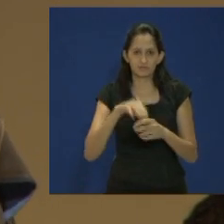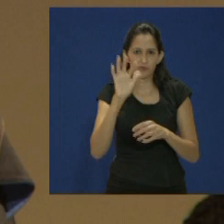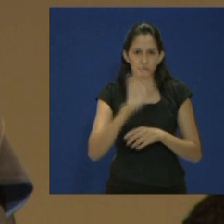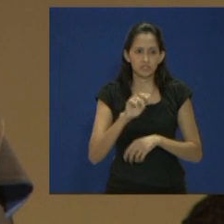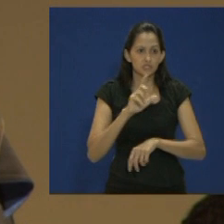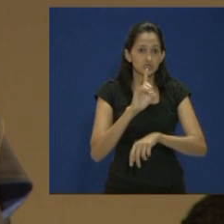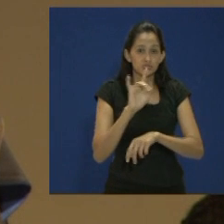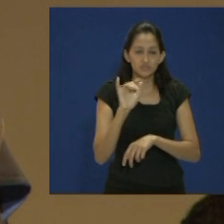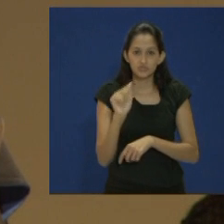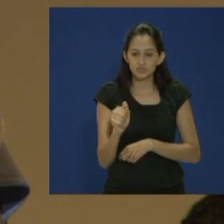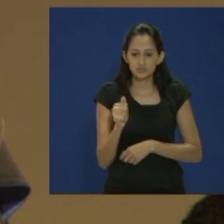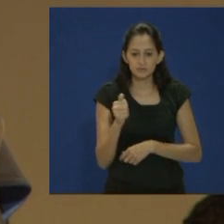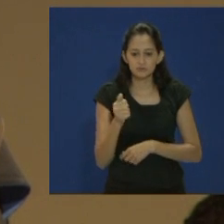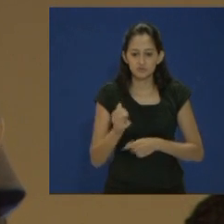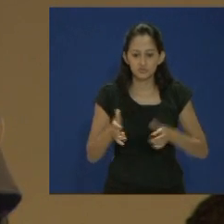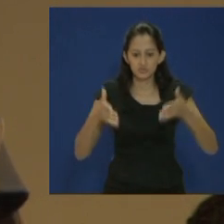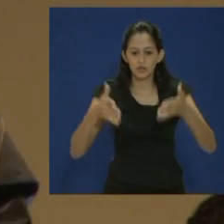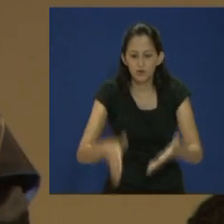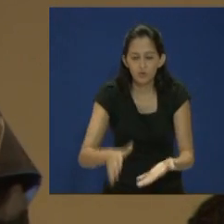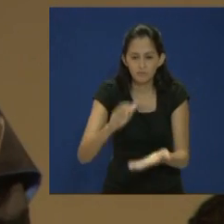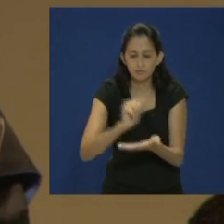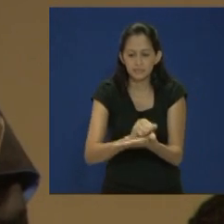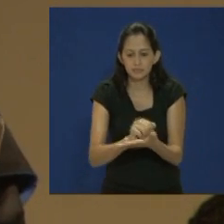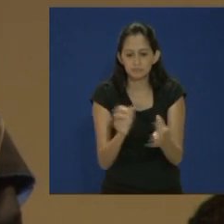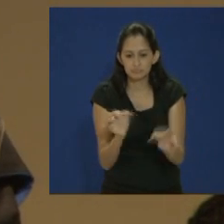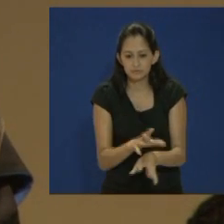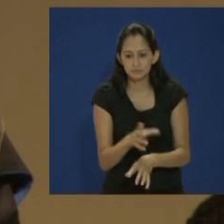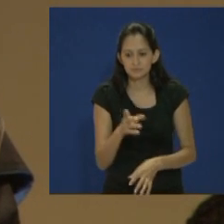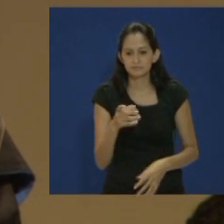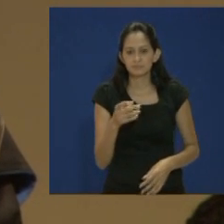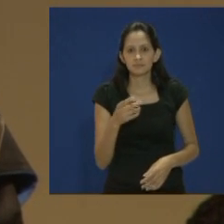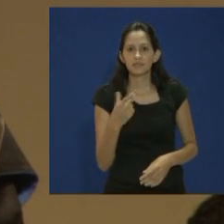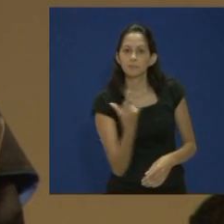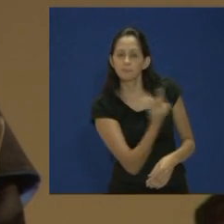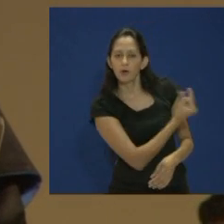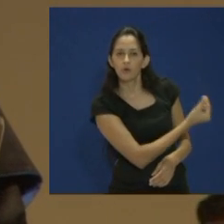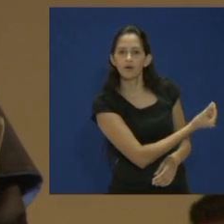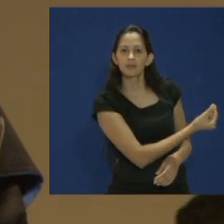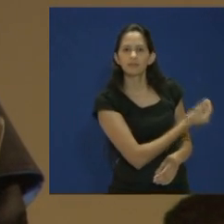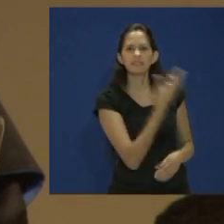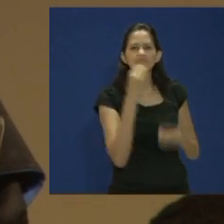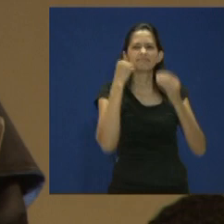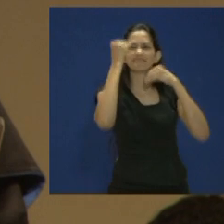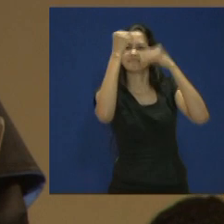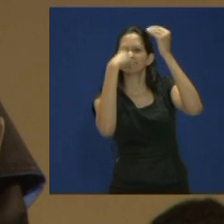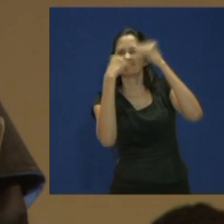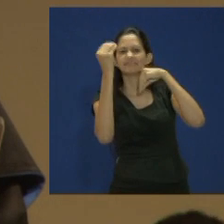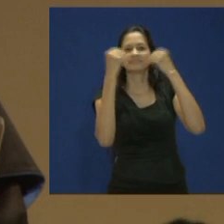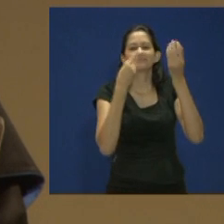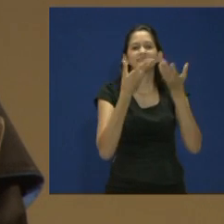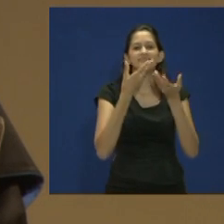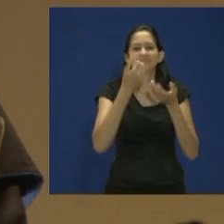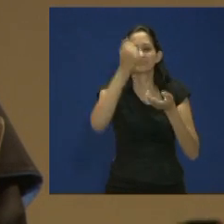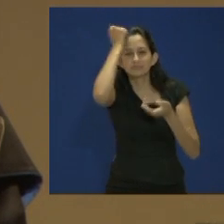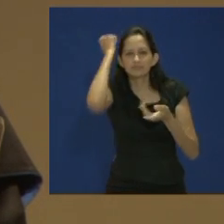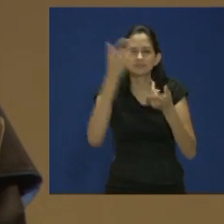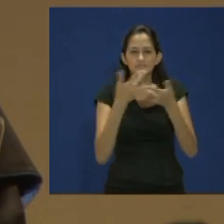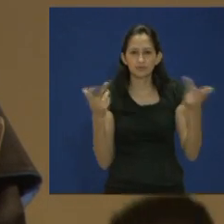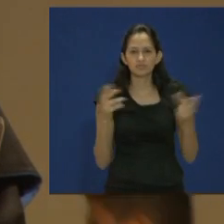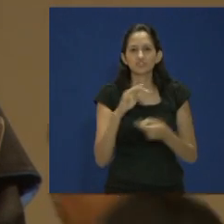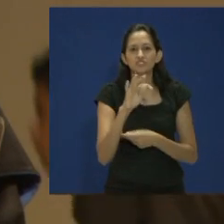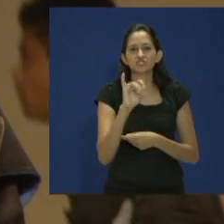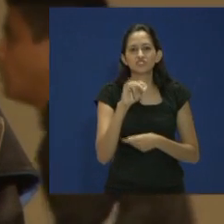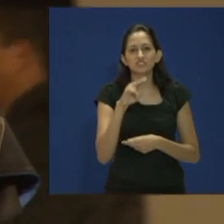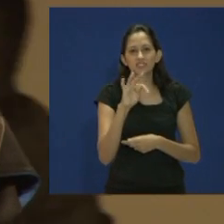certeza que ninguém saiu desse centro de eventos sem estar, pelo menos, sujo de tinta. A atmosfera desse lugar era